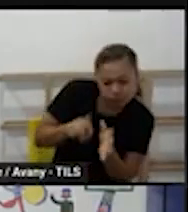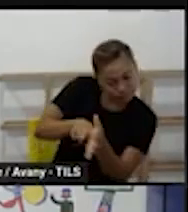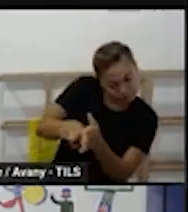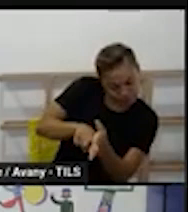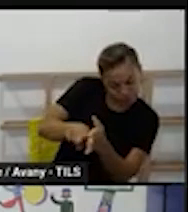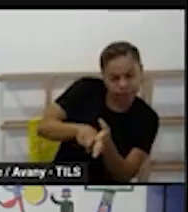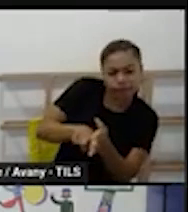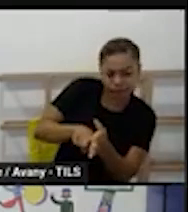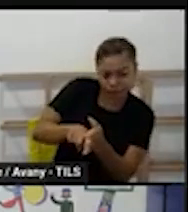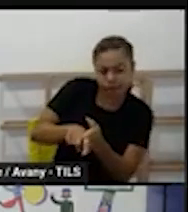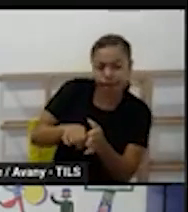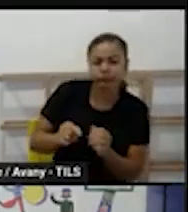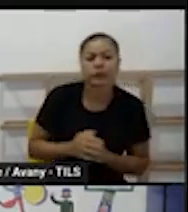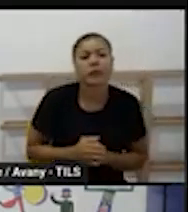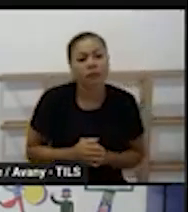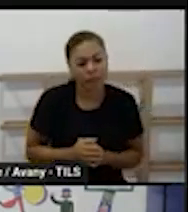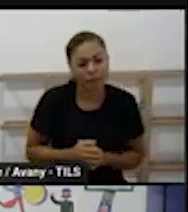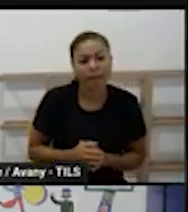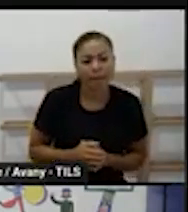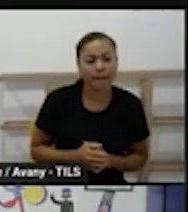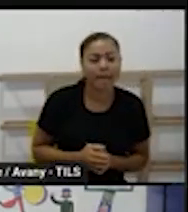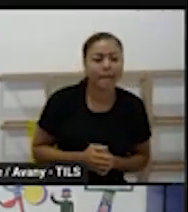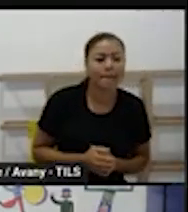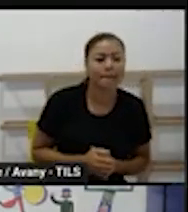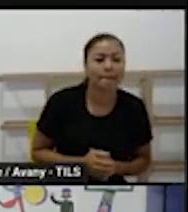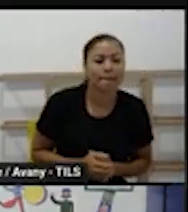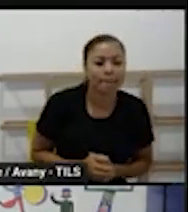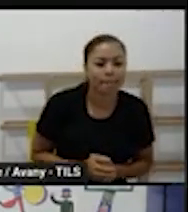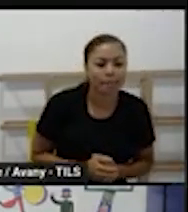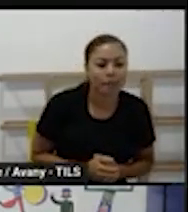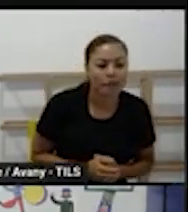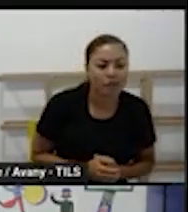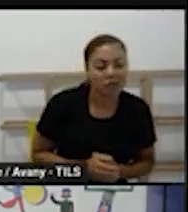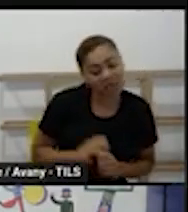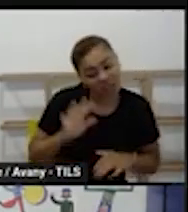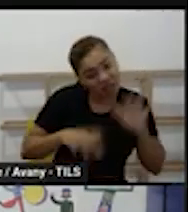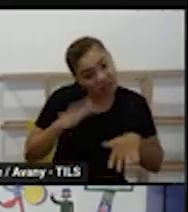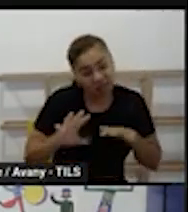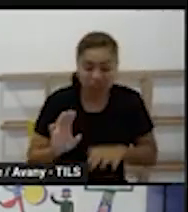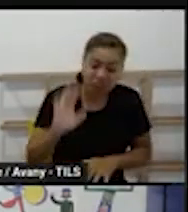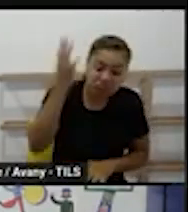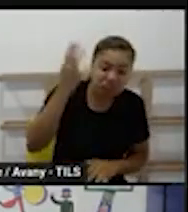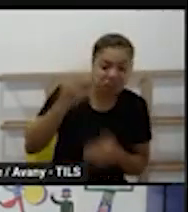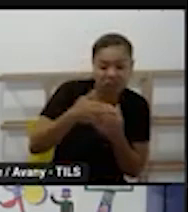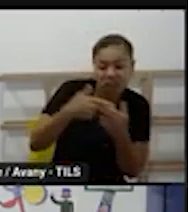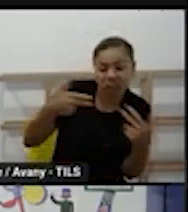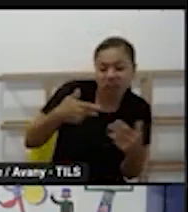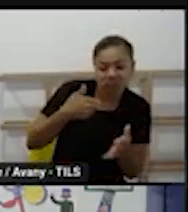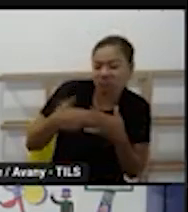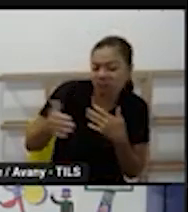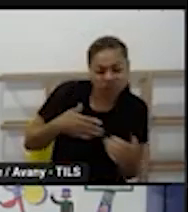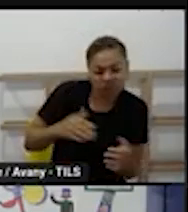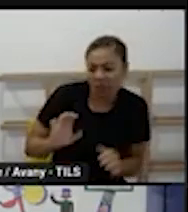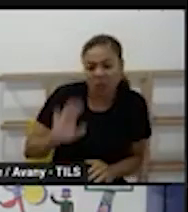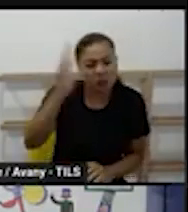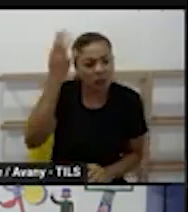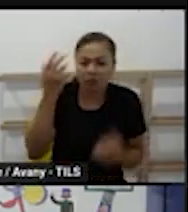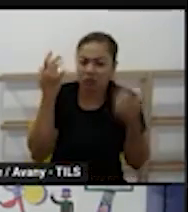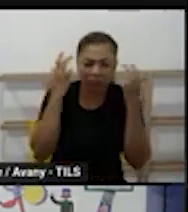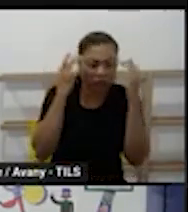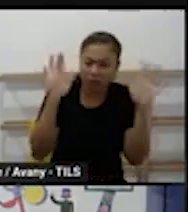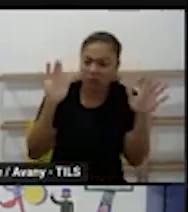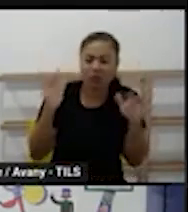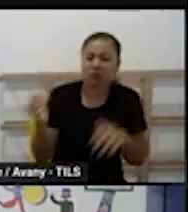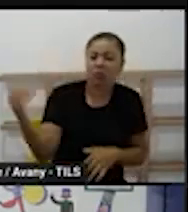junto com a família também investigar talvez em casa tenha acontecido alguma coisa que desagradou essa criança e ela está trazendo para a